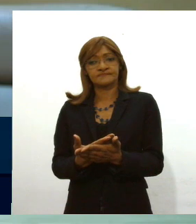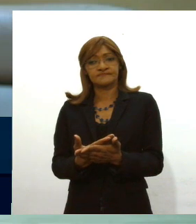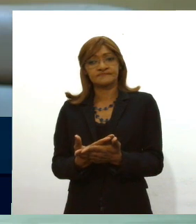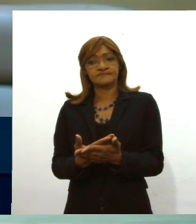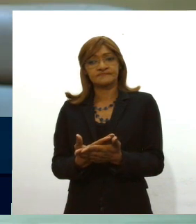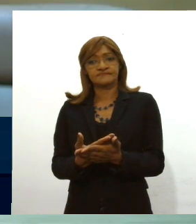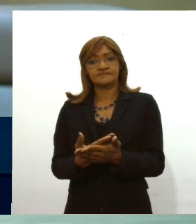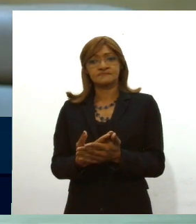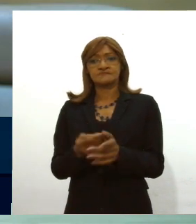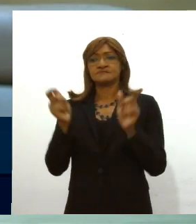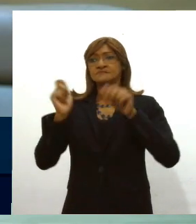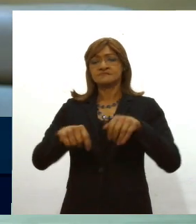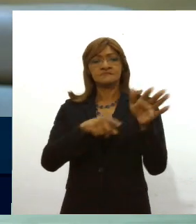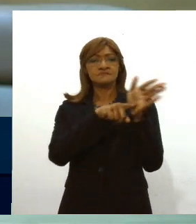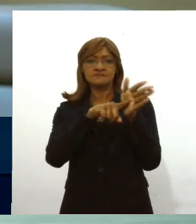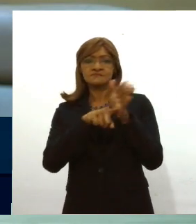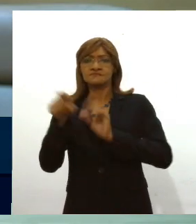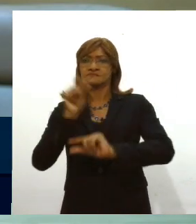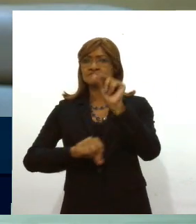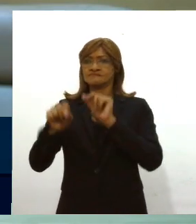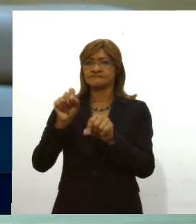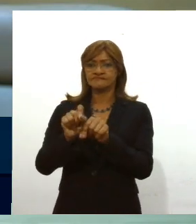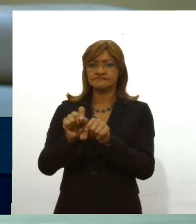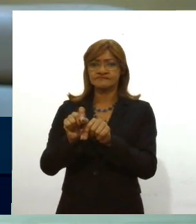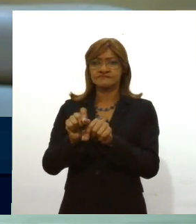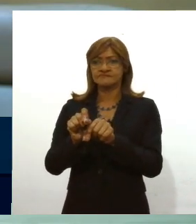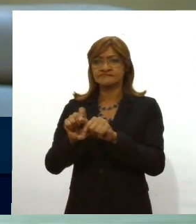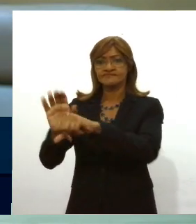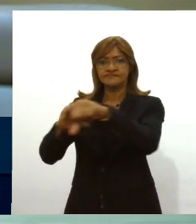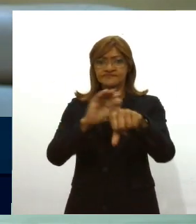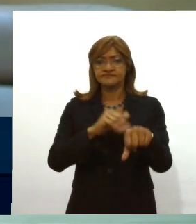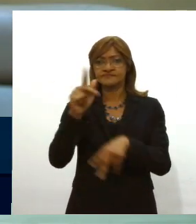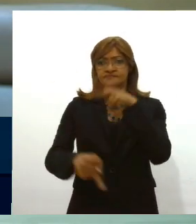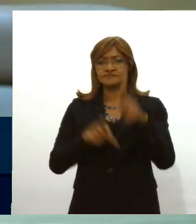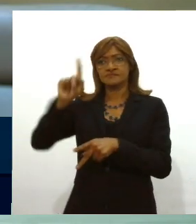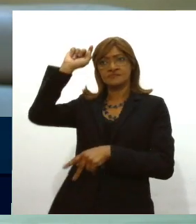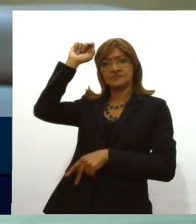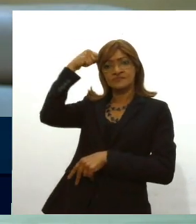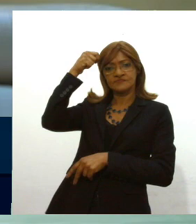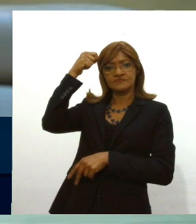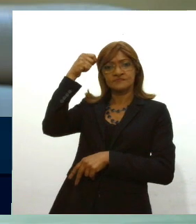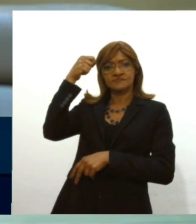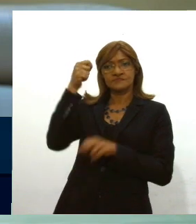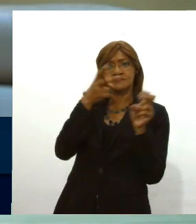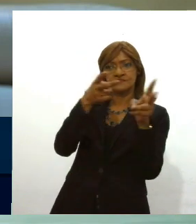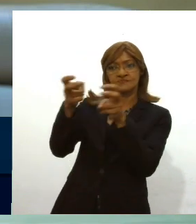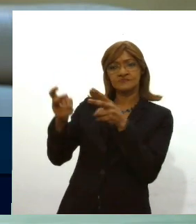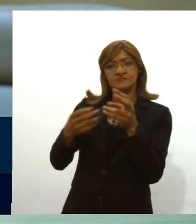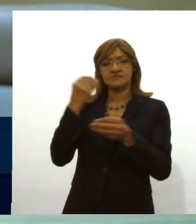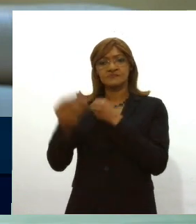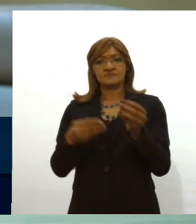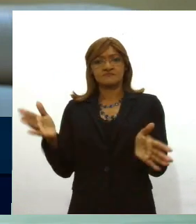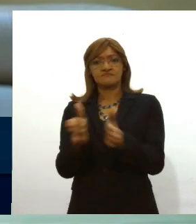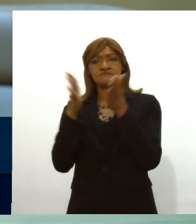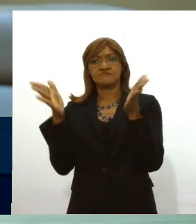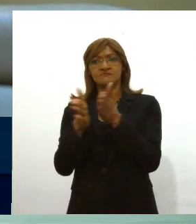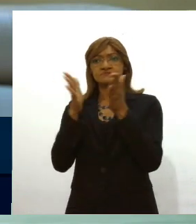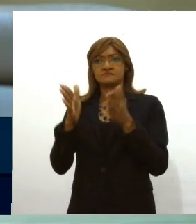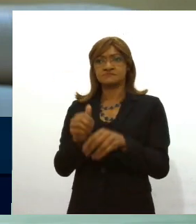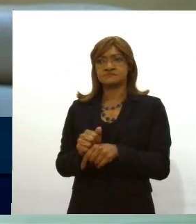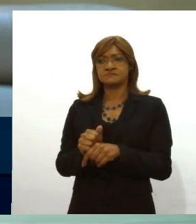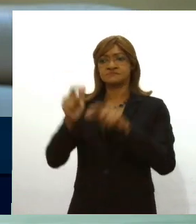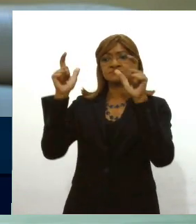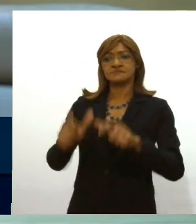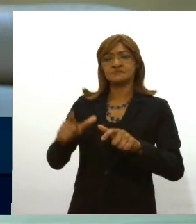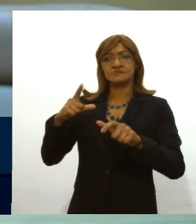Deveria fazer uma pesquisa, pegar a população negra, ver o envolvimento nos pobres, aonde as drogas